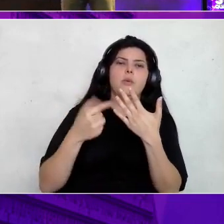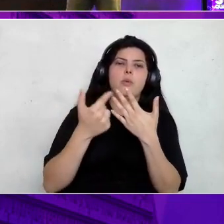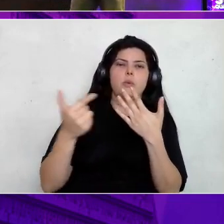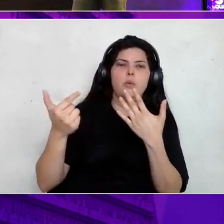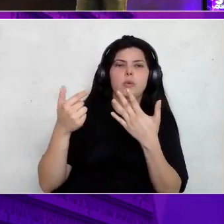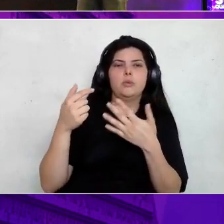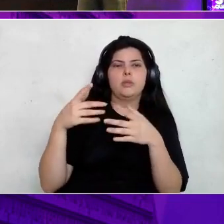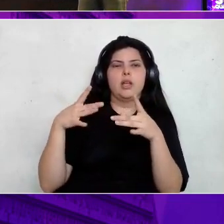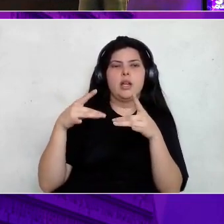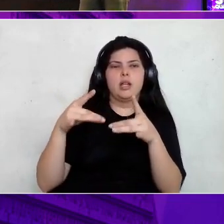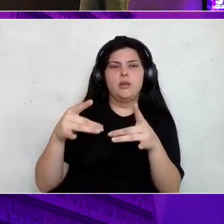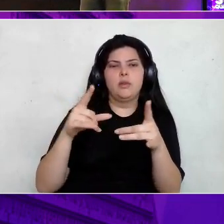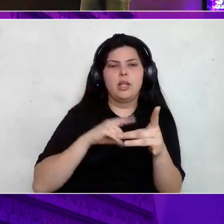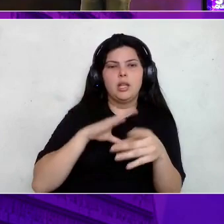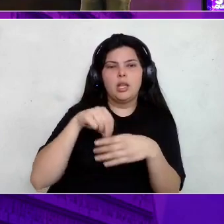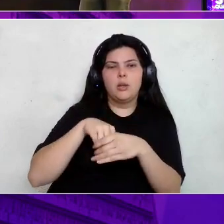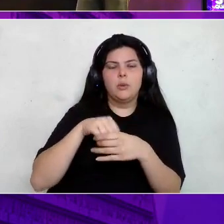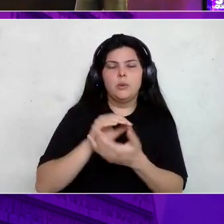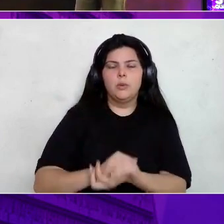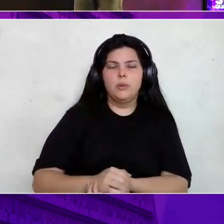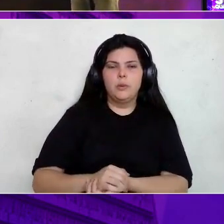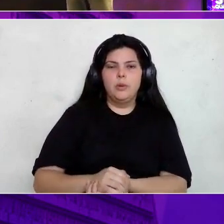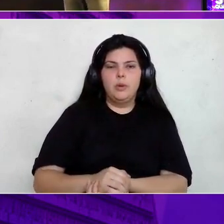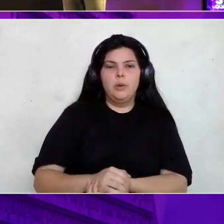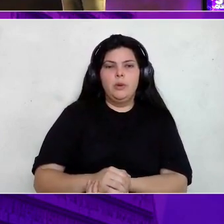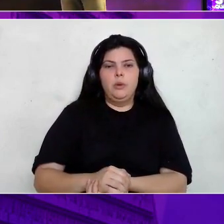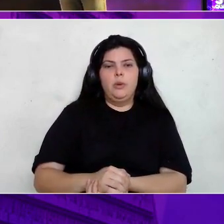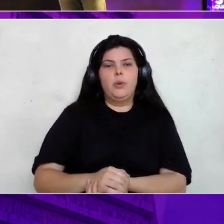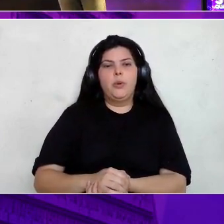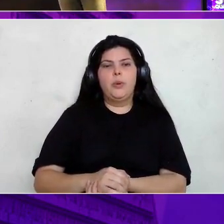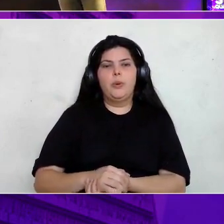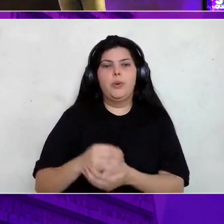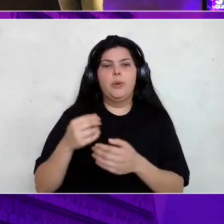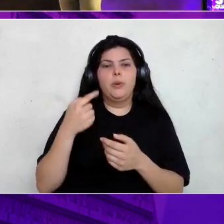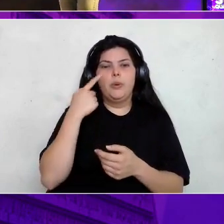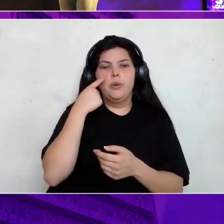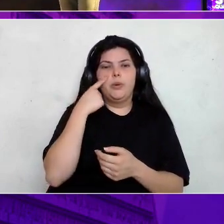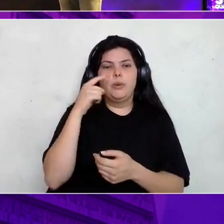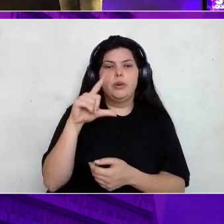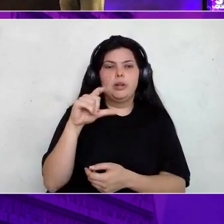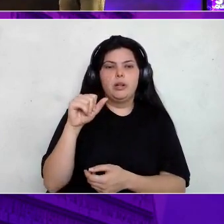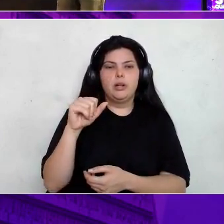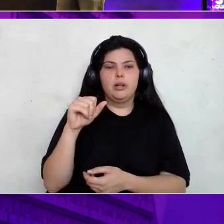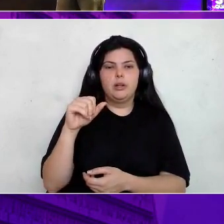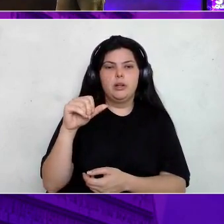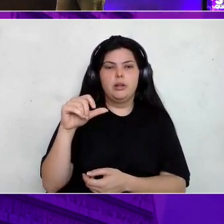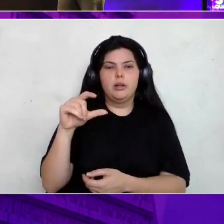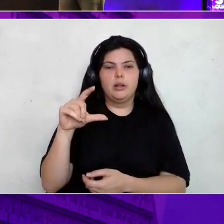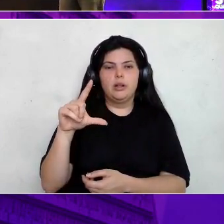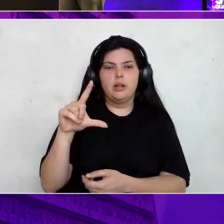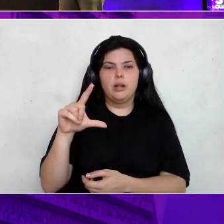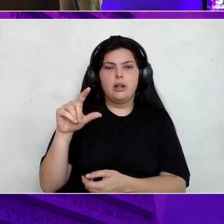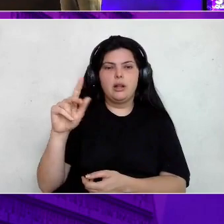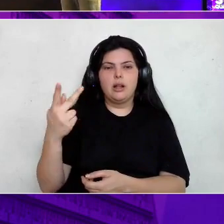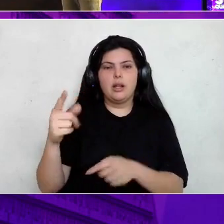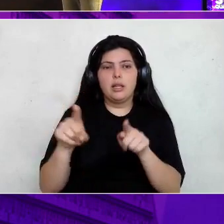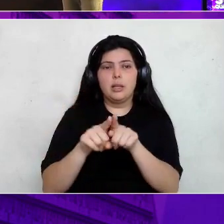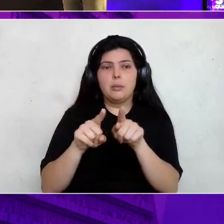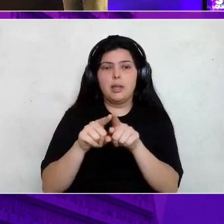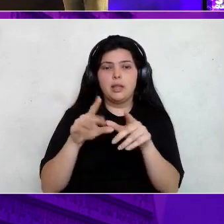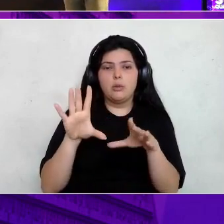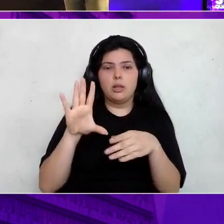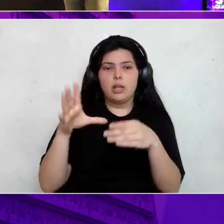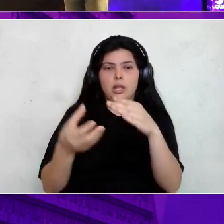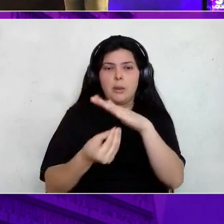a gente fez? A gente pegou e a gente implementou o Lakehouse. Esses arquivos hoje estão todos em buckets. Eles estão aí em